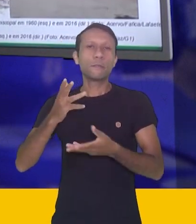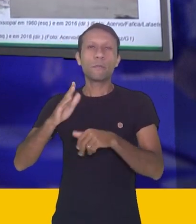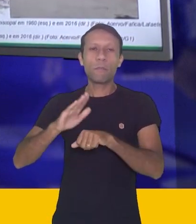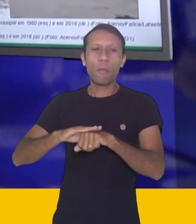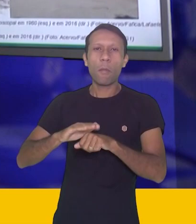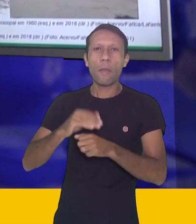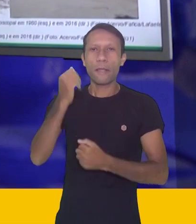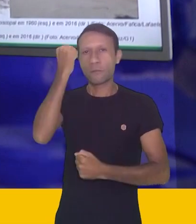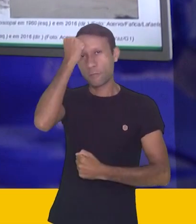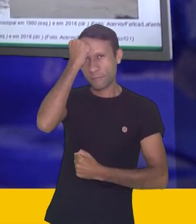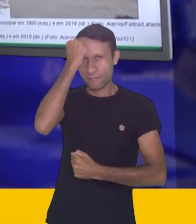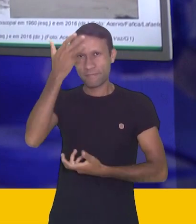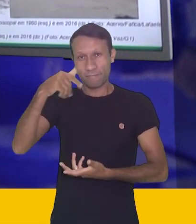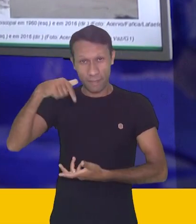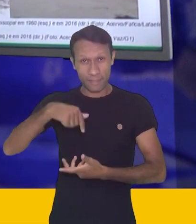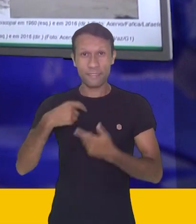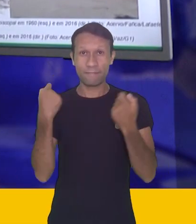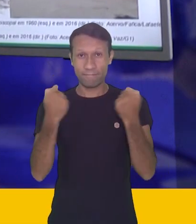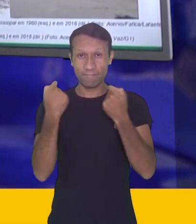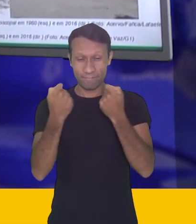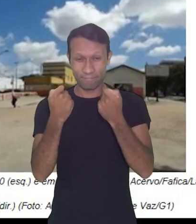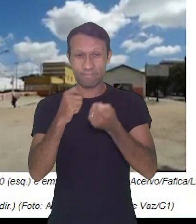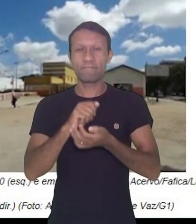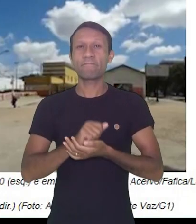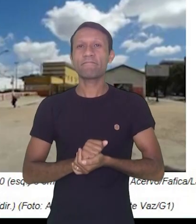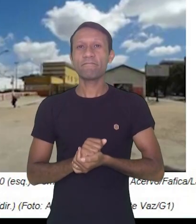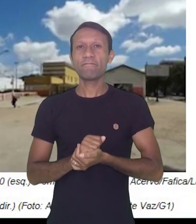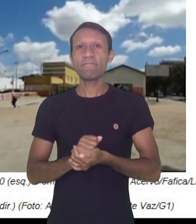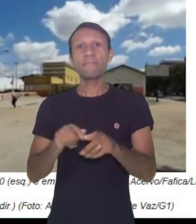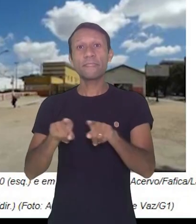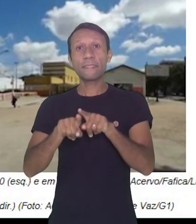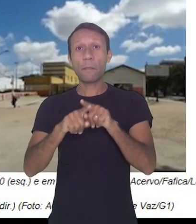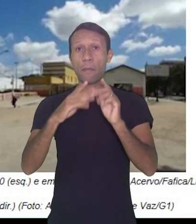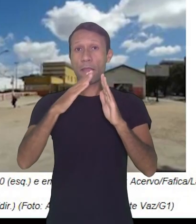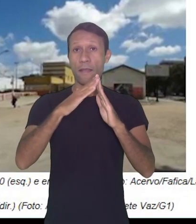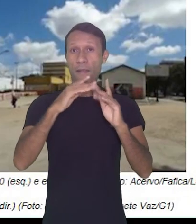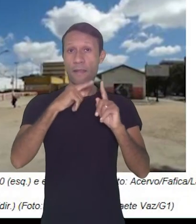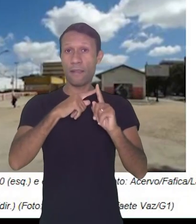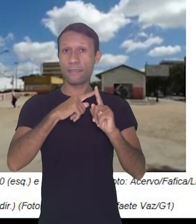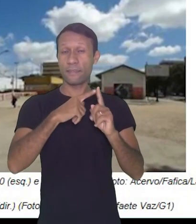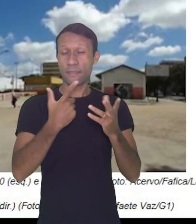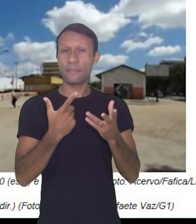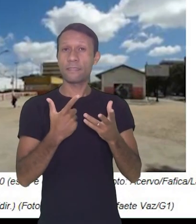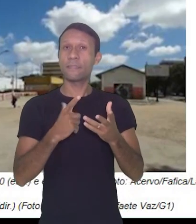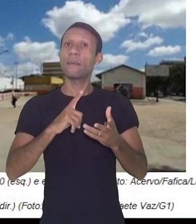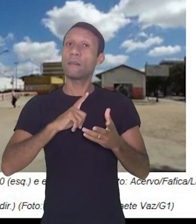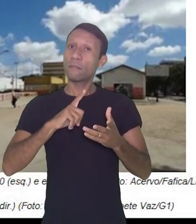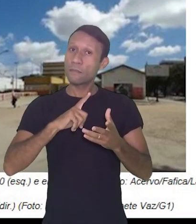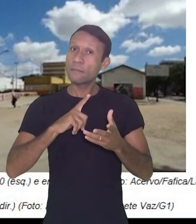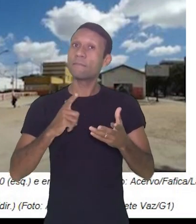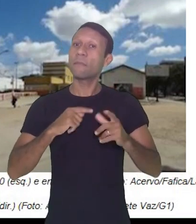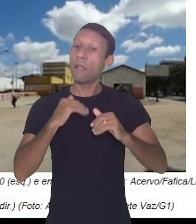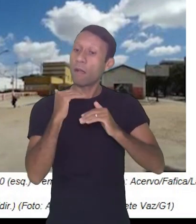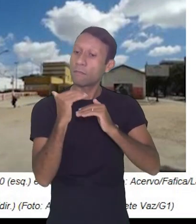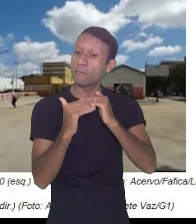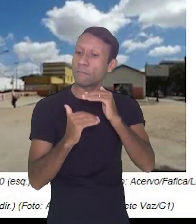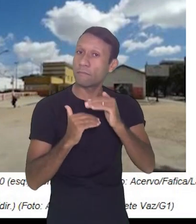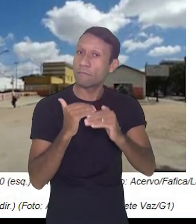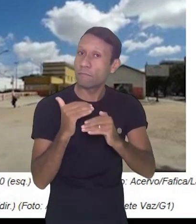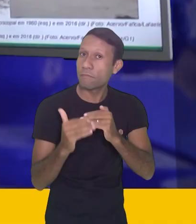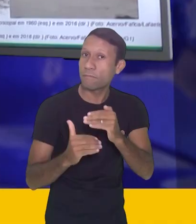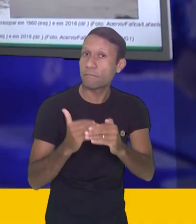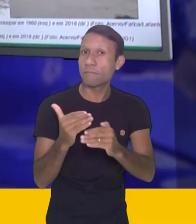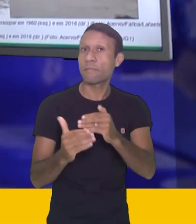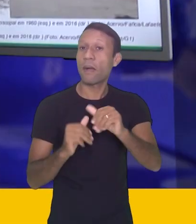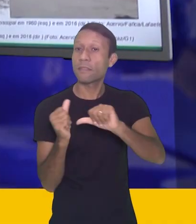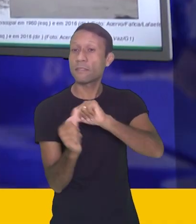período da festa de São João. E a catedral, ela também passa por transformações, que nós vamos perceber, que acaba trazendo um